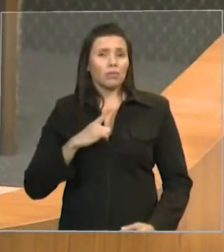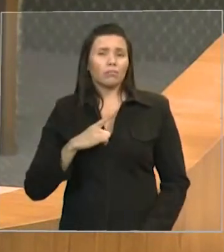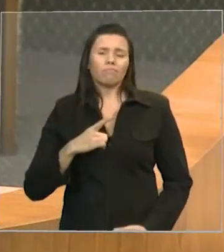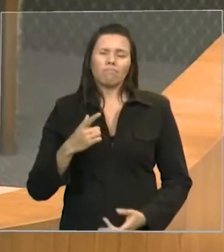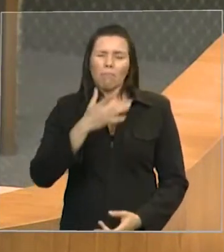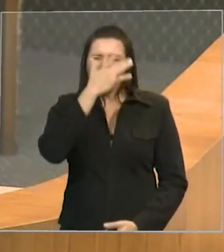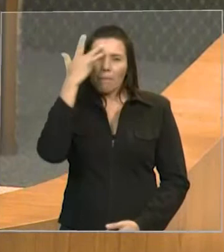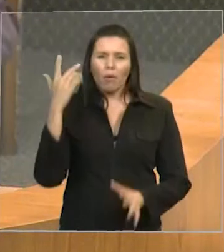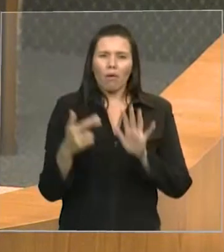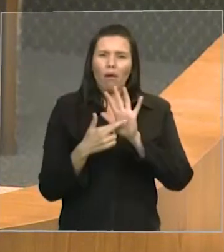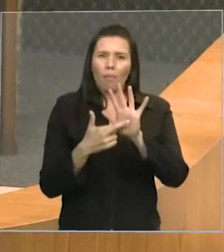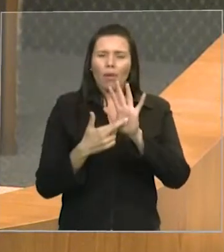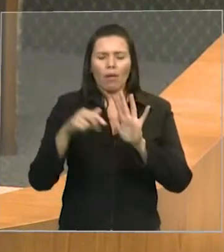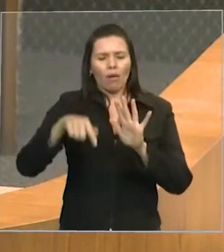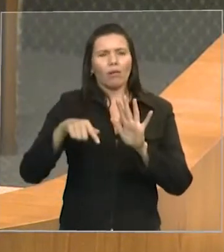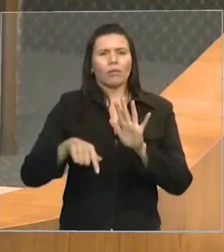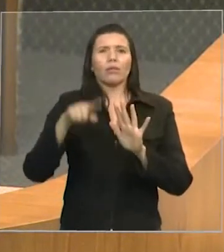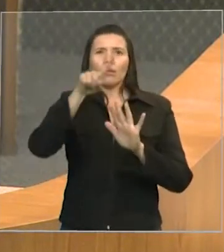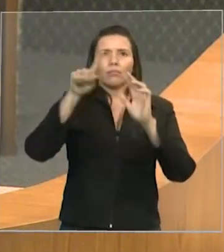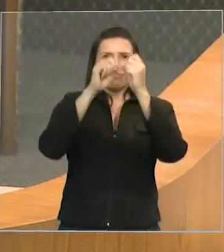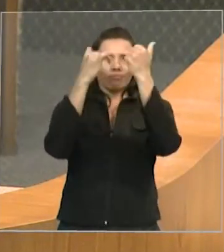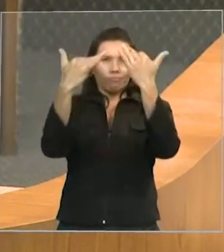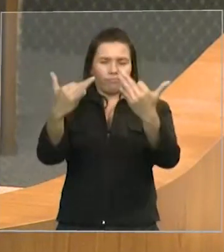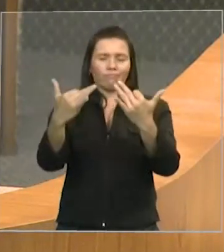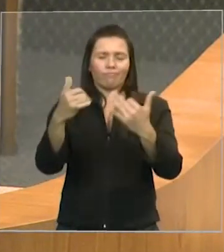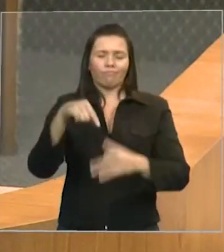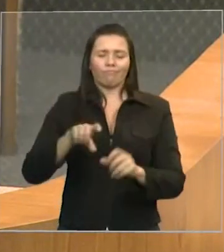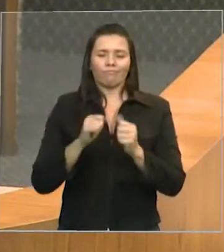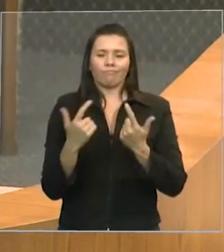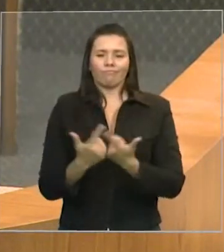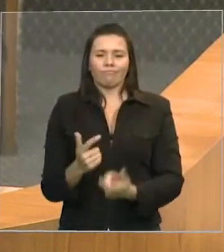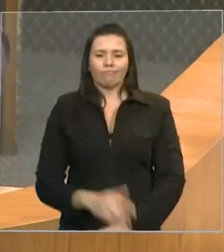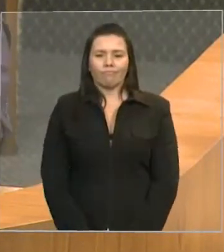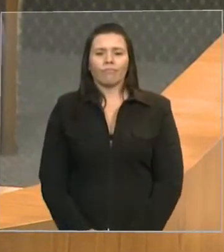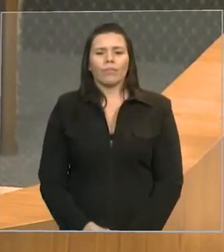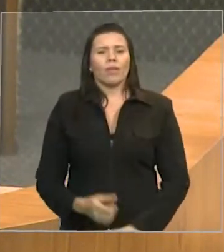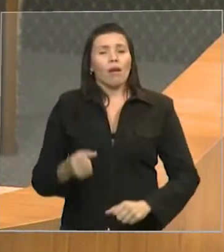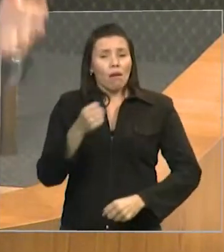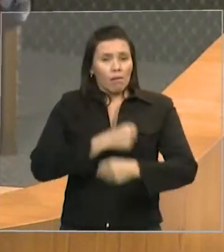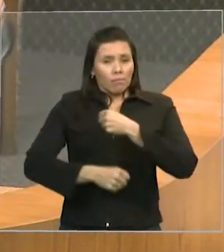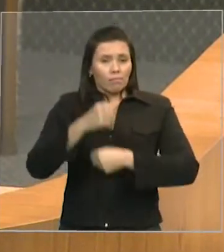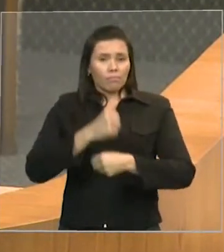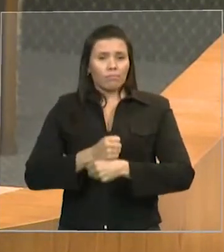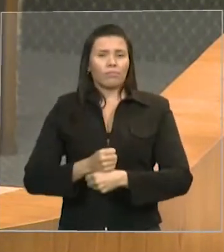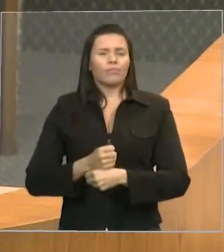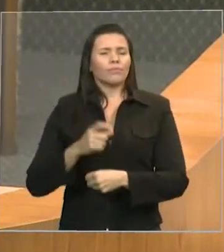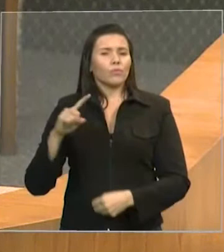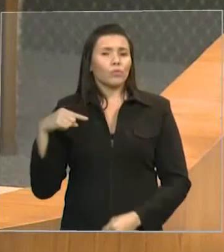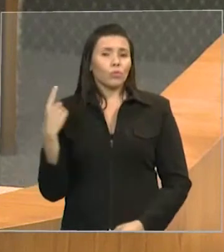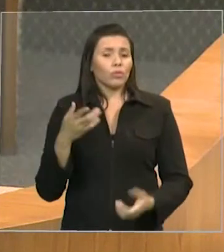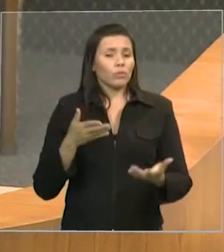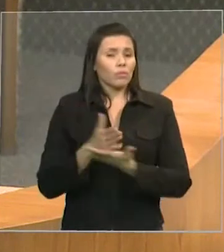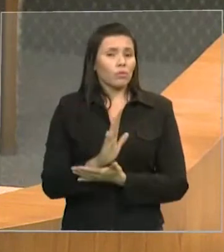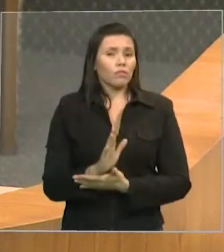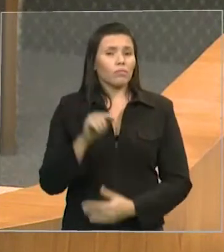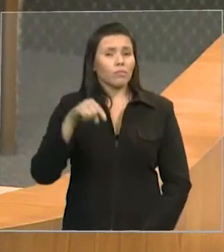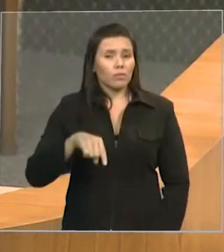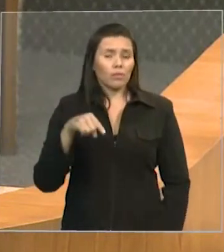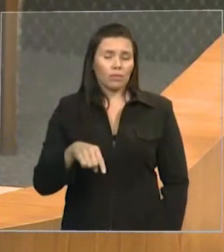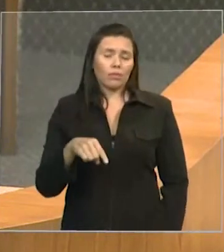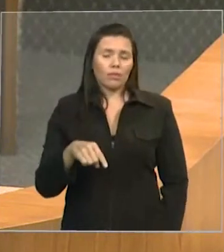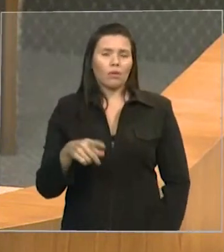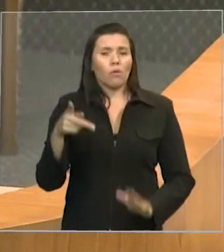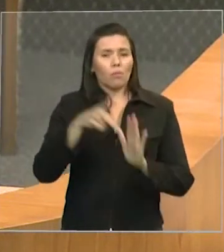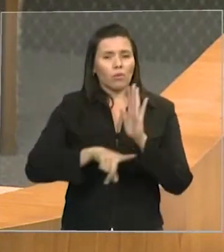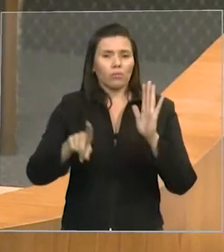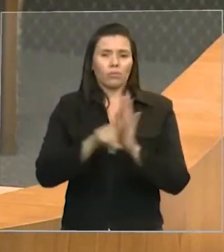comunicar a todos os colegas que no ano passado aprovamos nesta casa um projeto de lei de